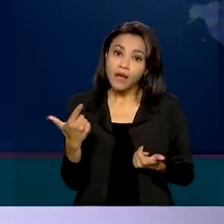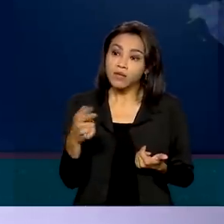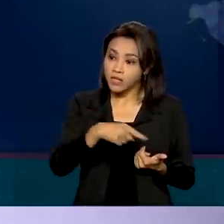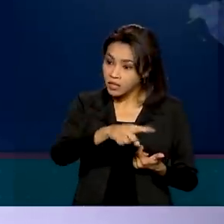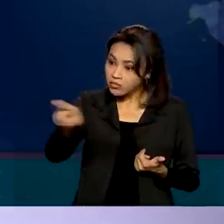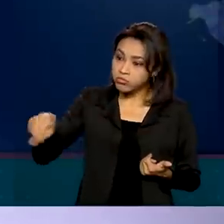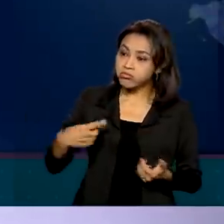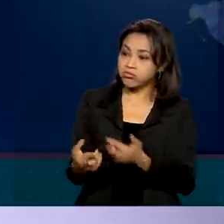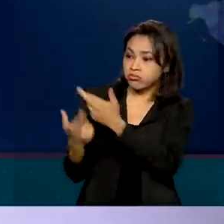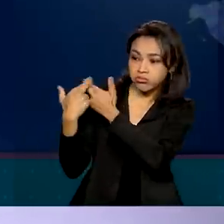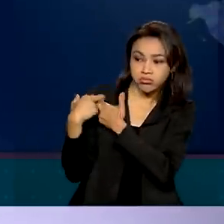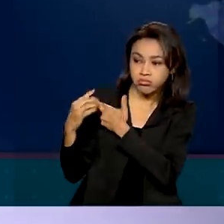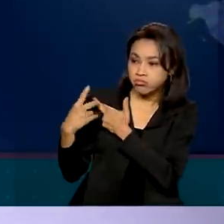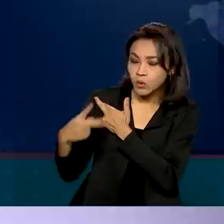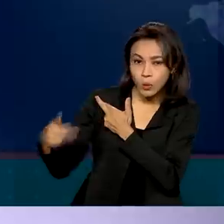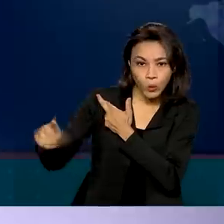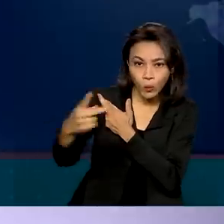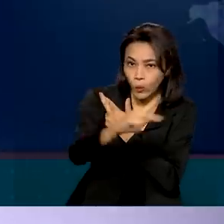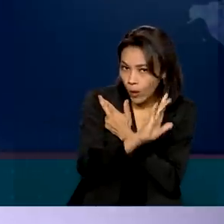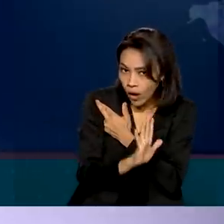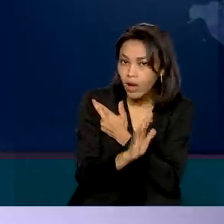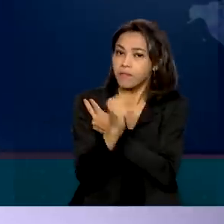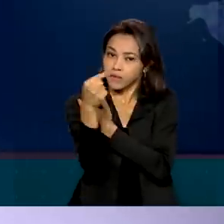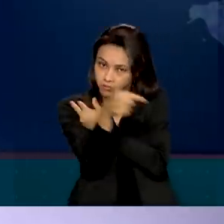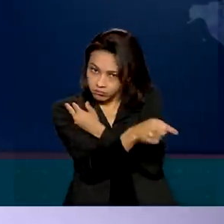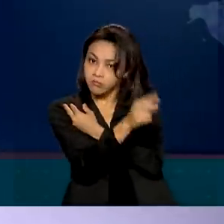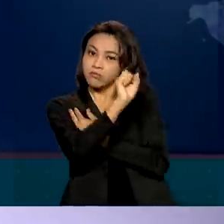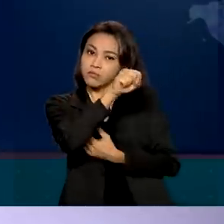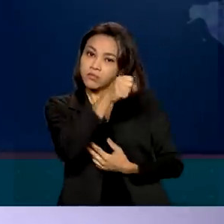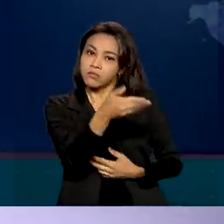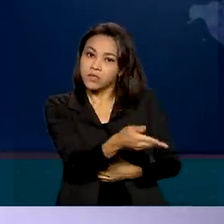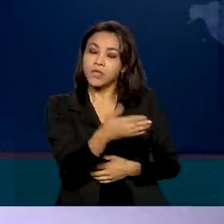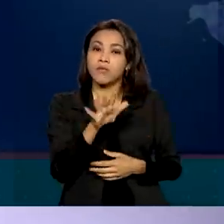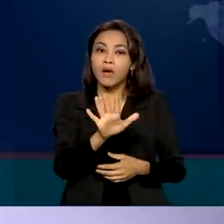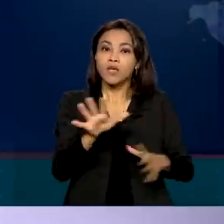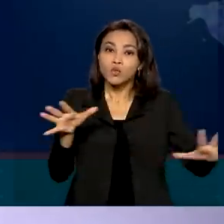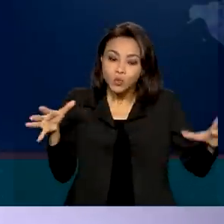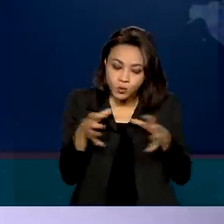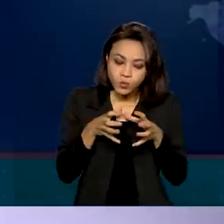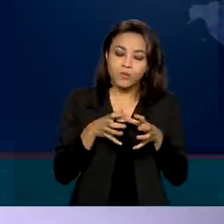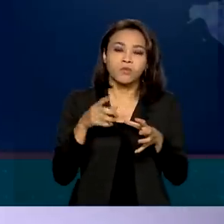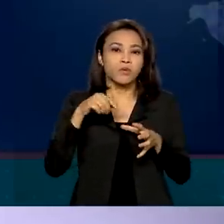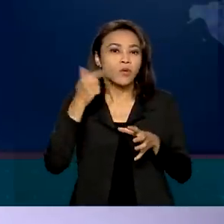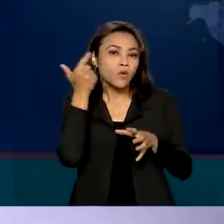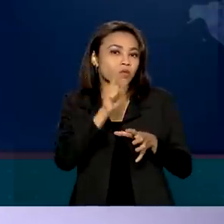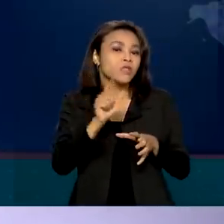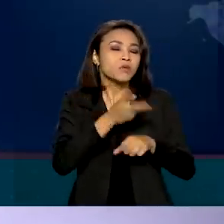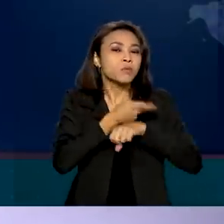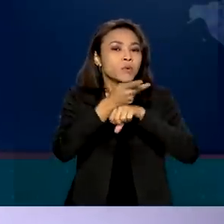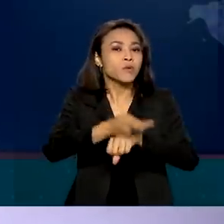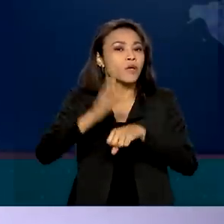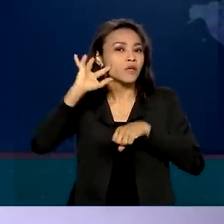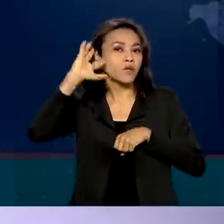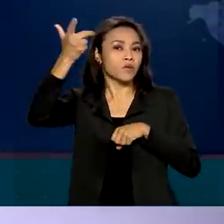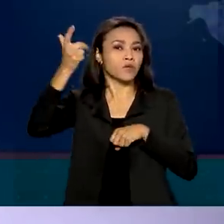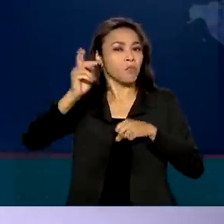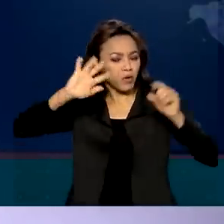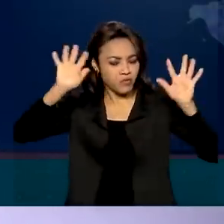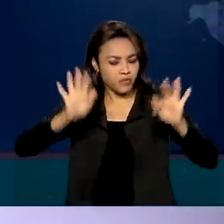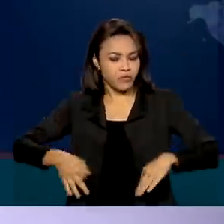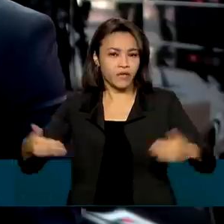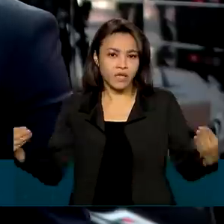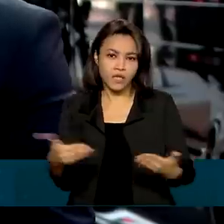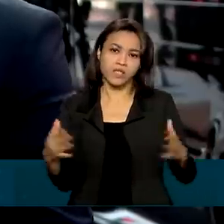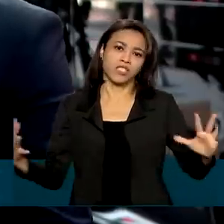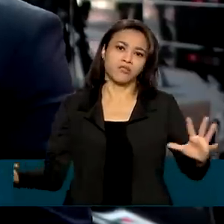total responsabilidade de cada um de nós. Mas, juntos, poderemos buscar alternativas para pôr um fim nesses